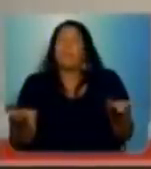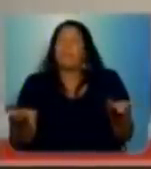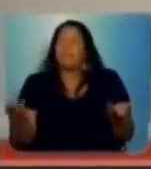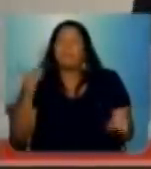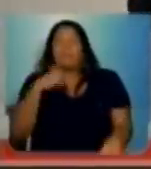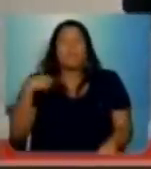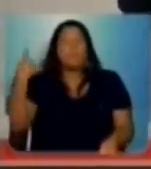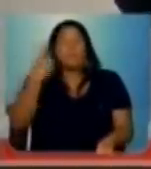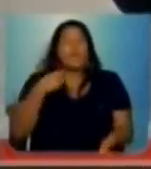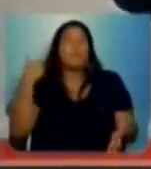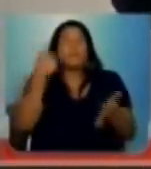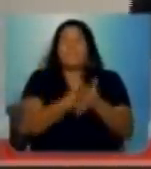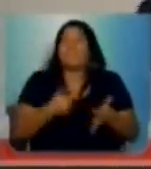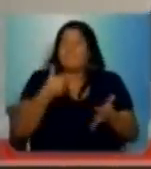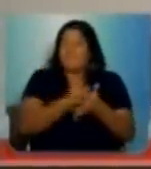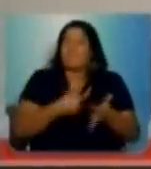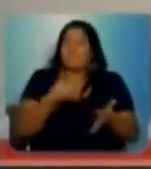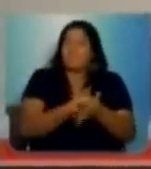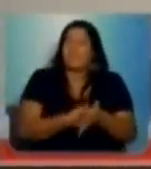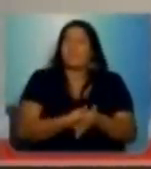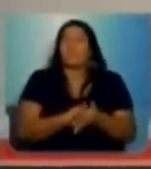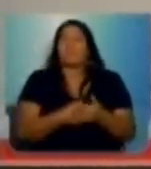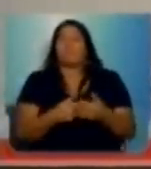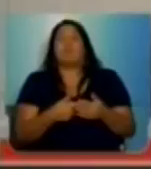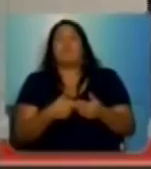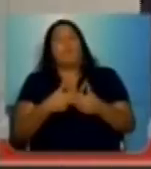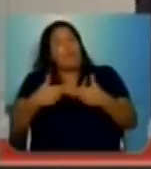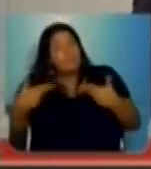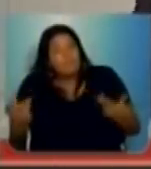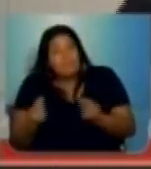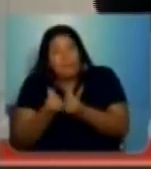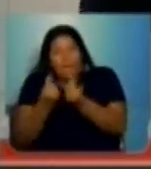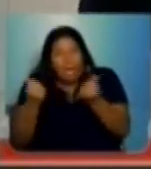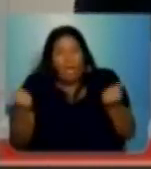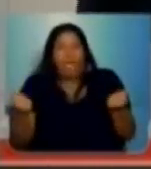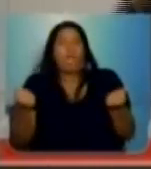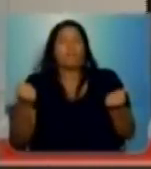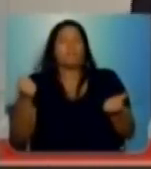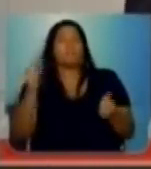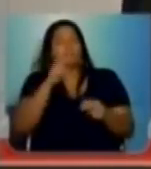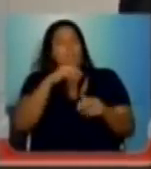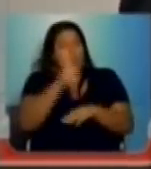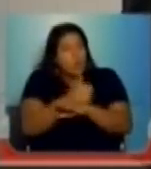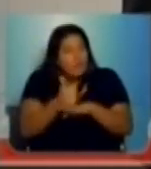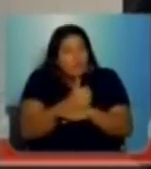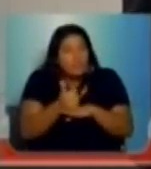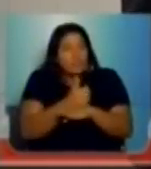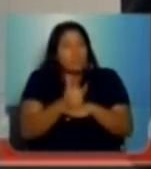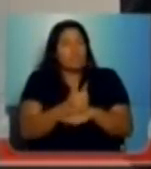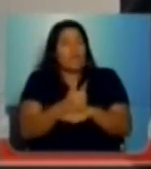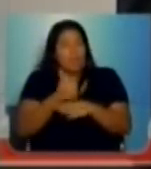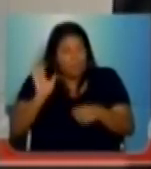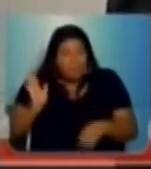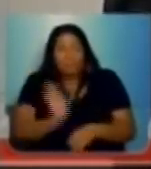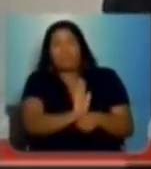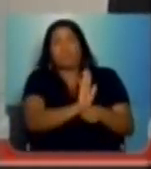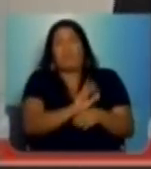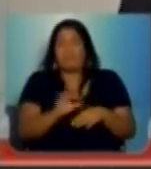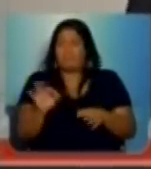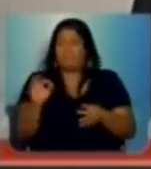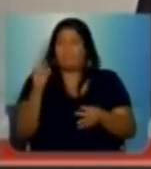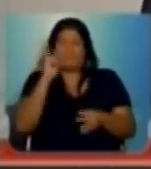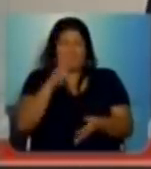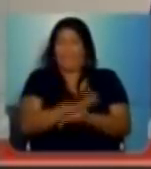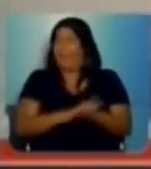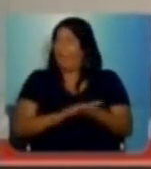de brigar pela valorização dos profissionais da educação, eu não vejo os deputados aqui mobilizados, principalmente